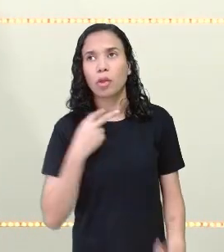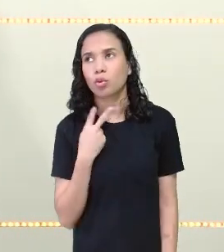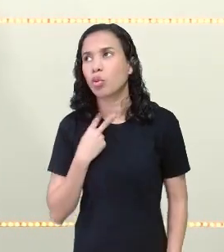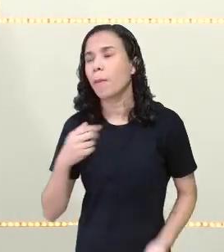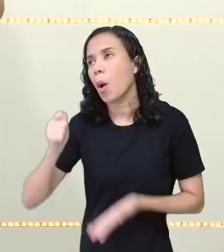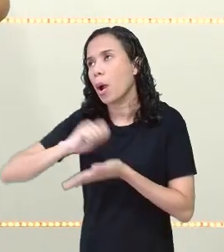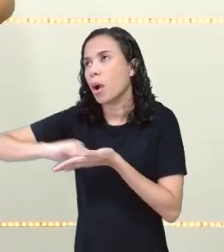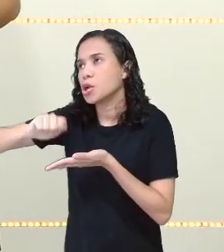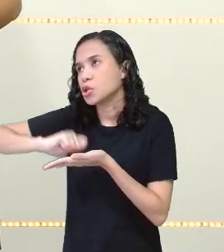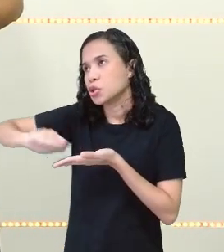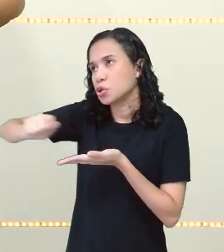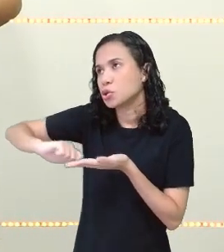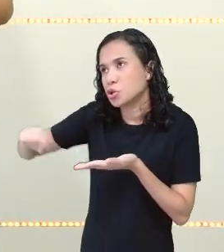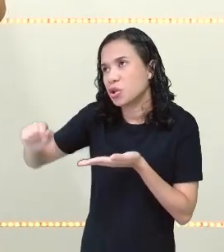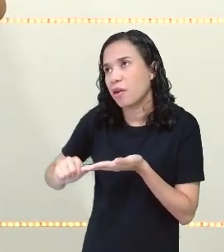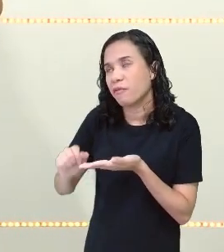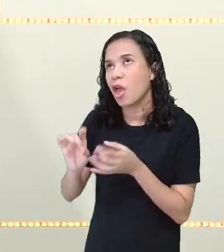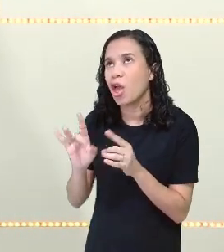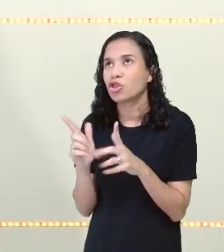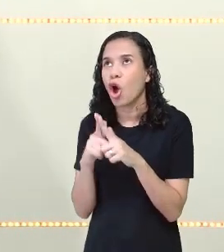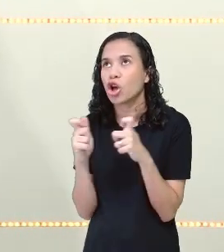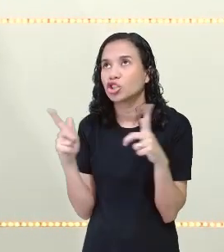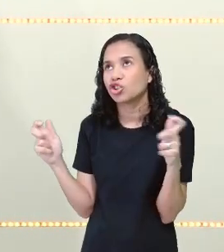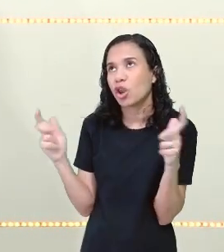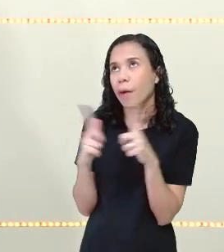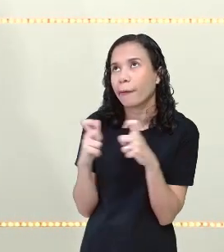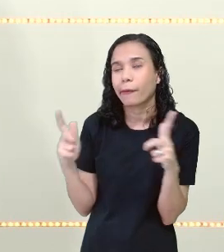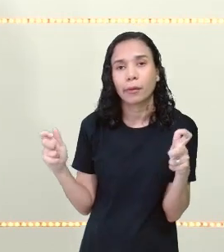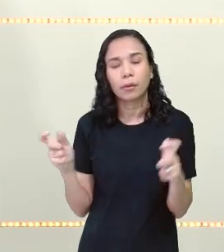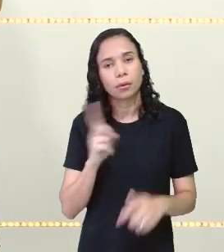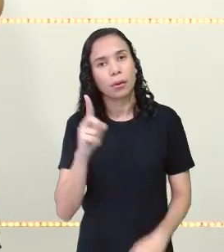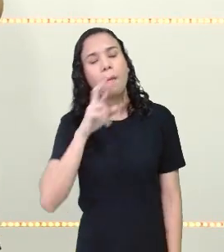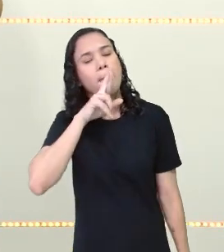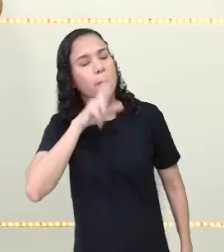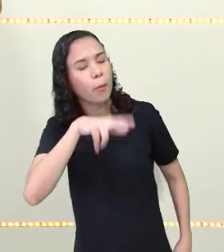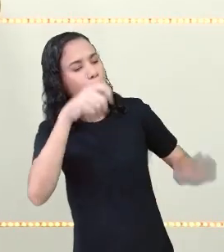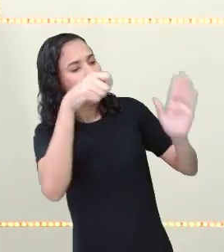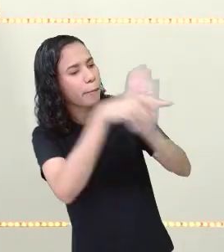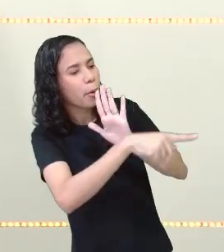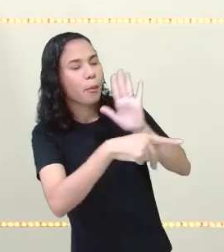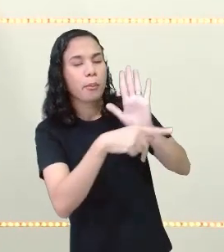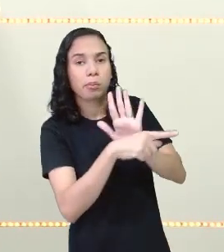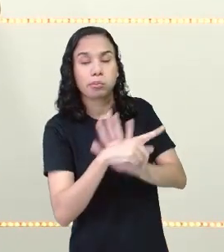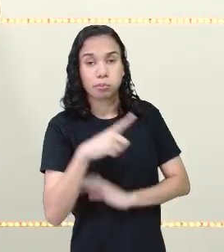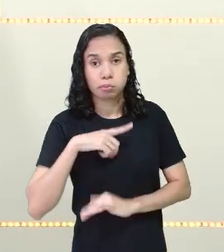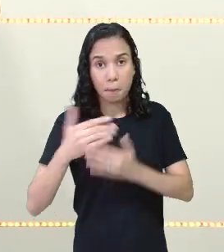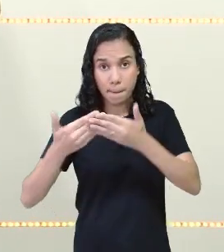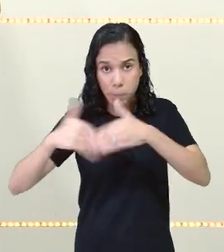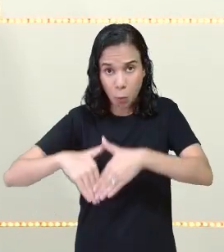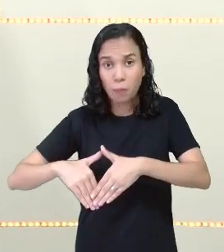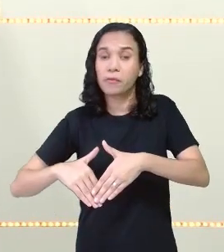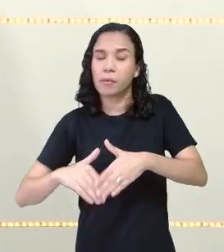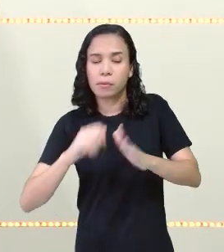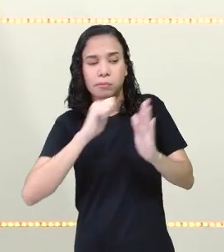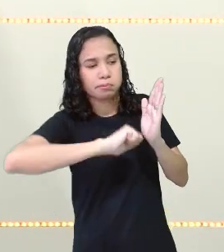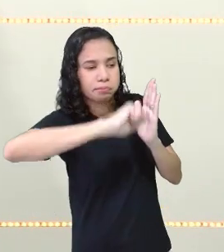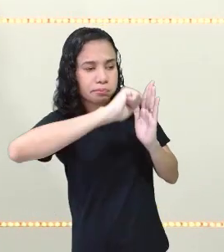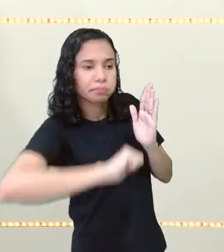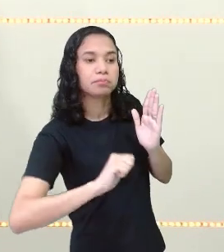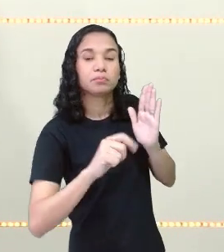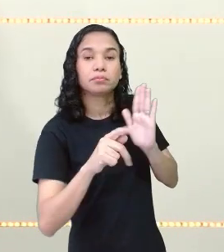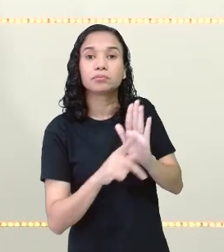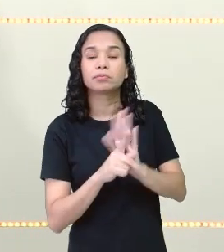escrevendo só com gírias, não é? Você vai responder uma questão lá na prova, uma questão escrita.